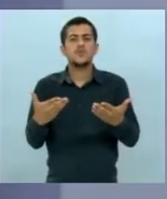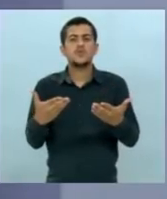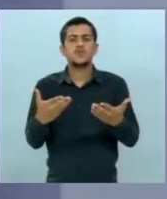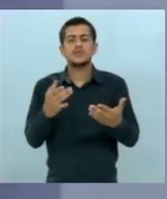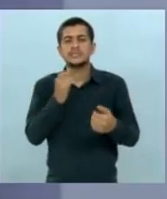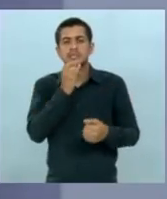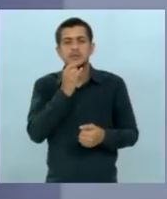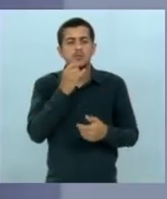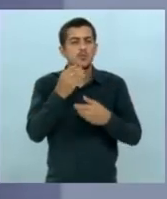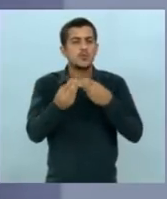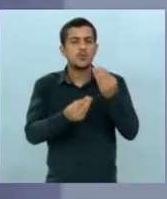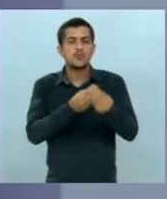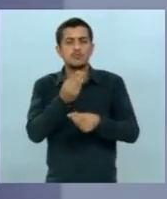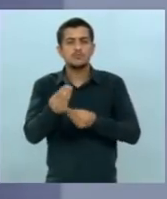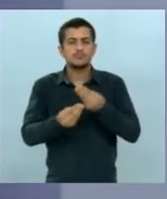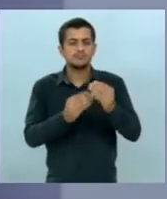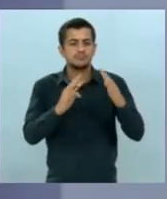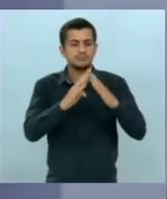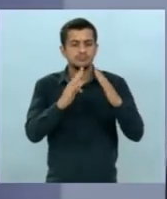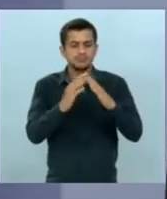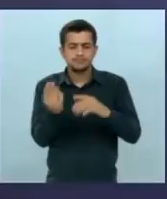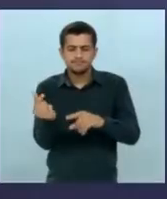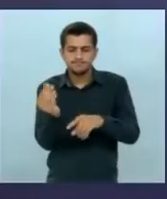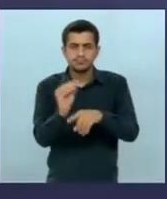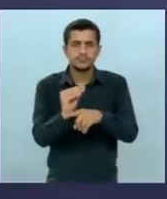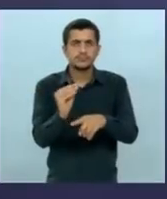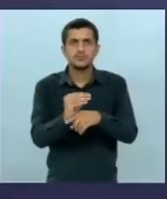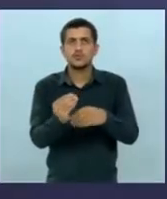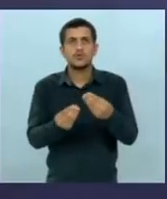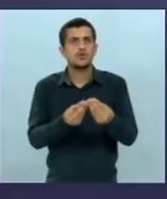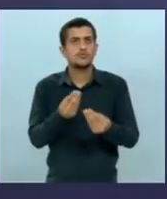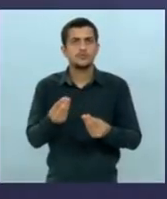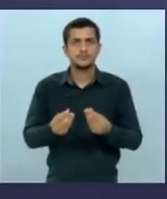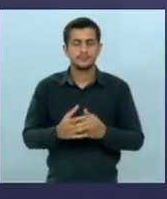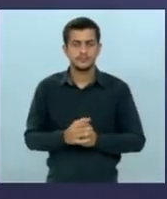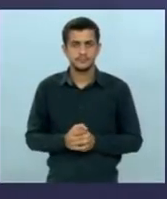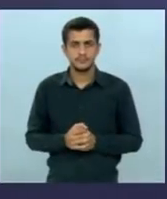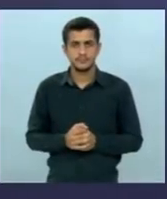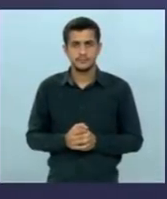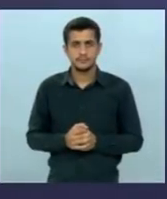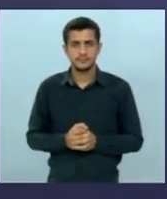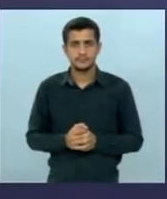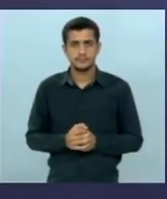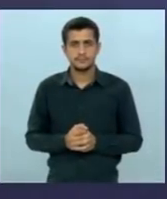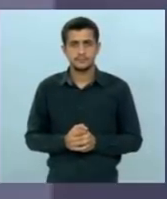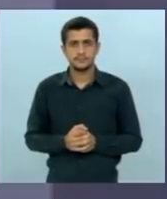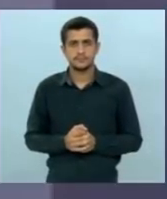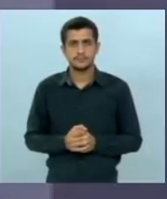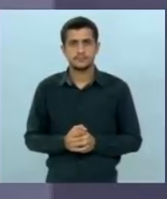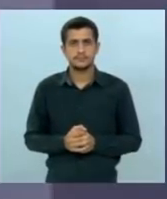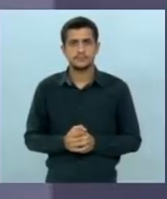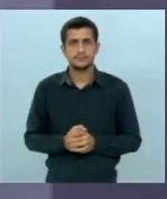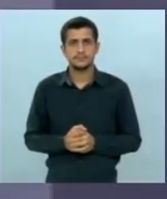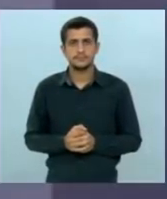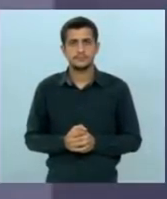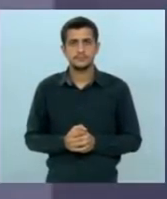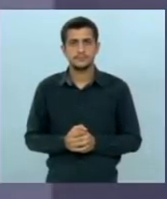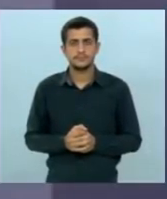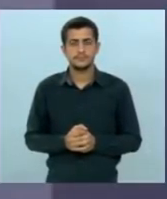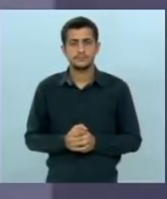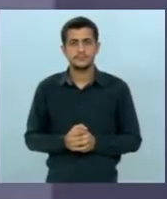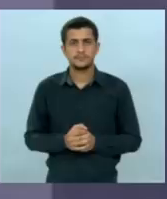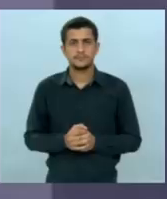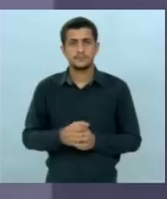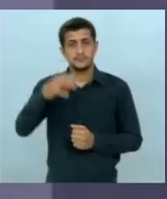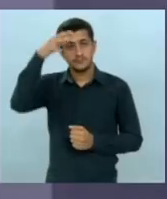teria para investir na habitação no Mato Grosso do Sul o candidato tem agora 1 minuto e 30 para a resposta Mato Grosso do Sul